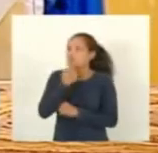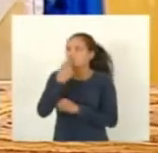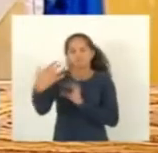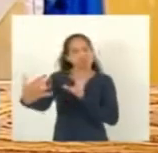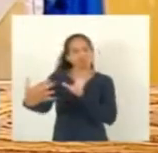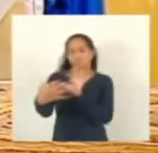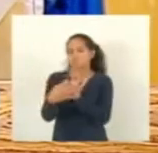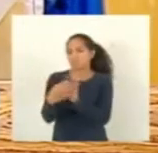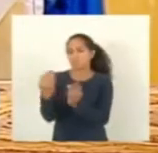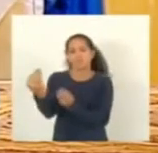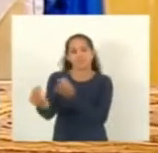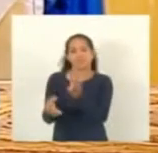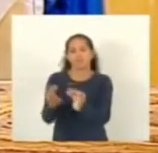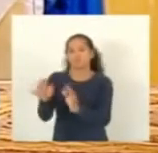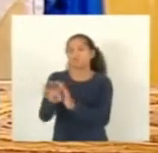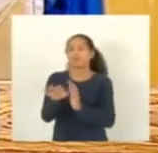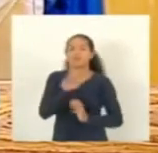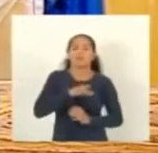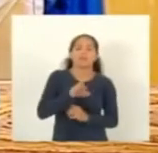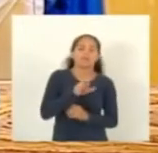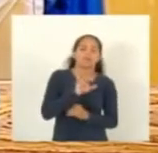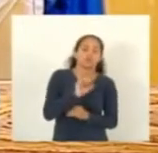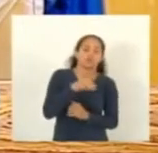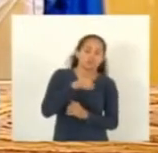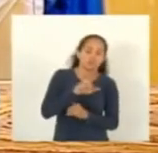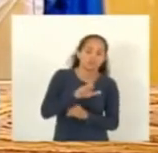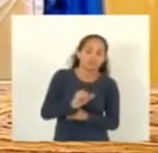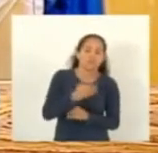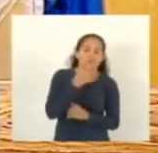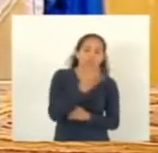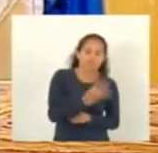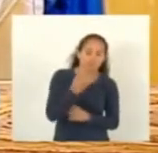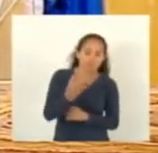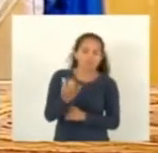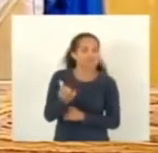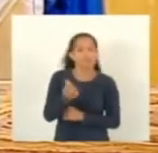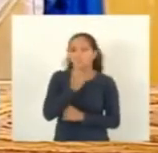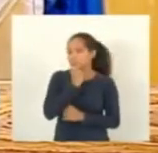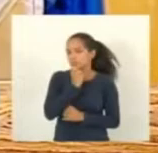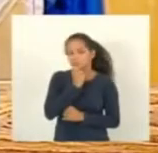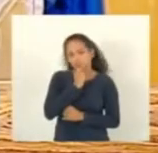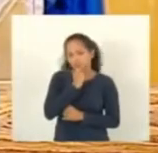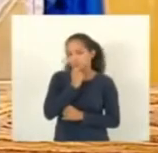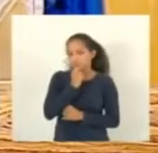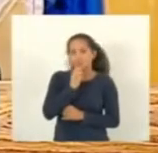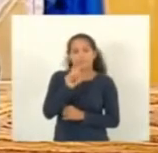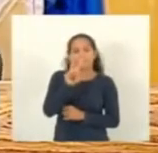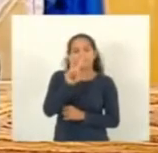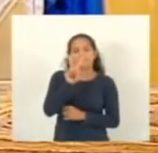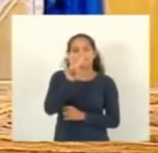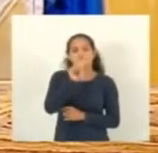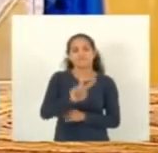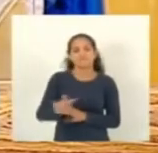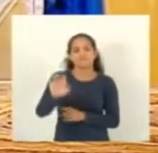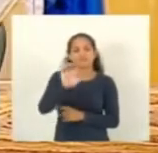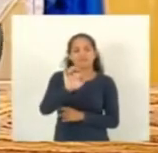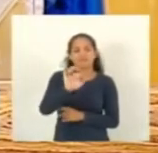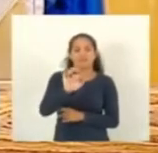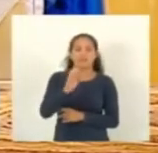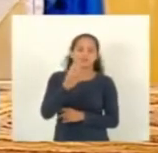ligados. Bairro Rio Marinho, 446. Vale Encantado, 428.